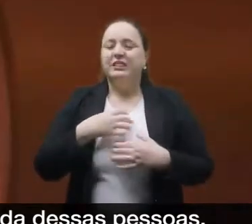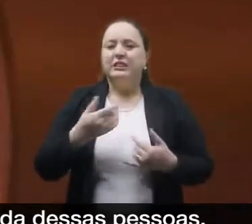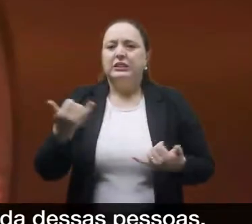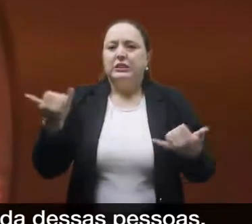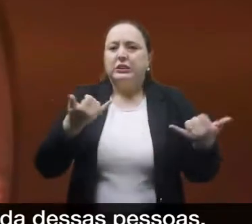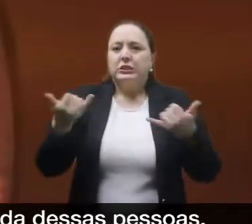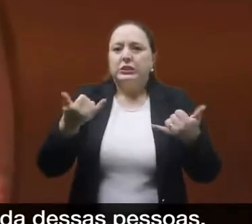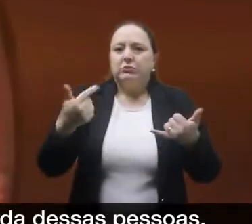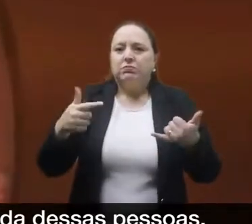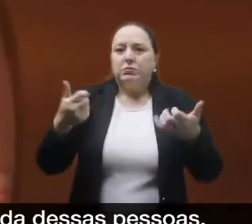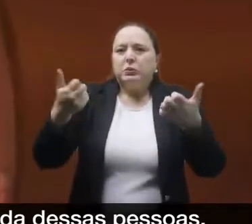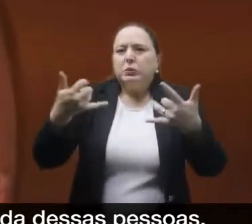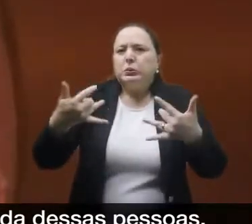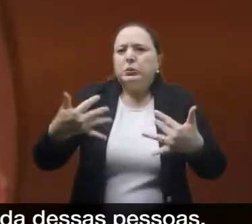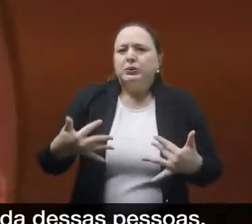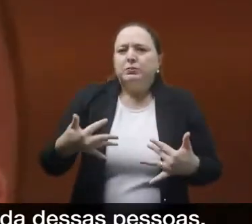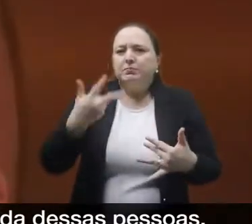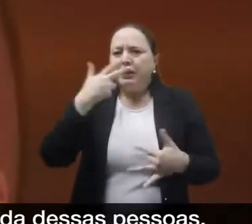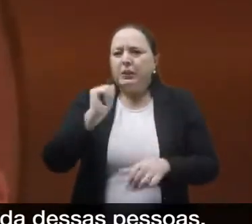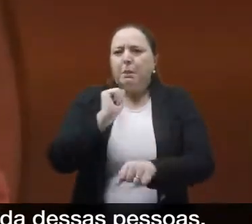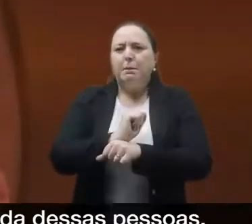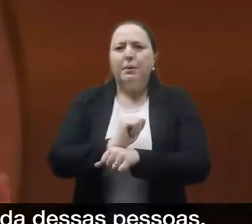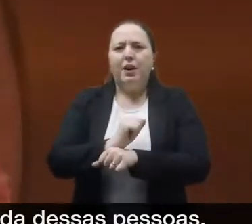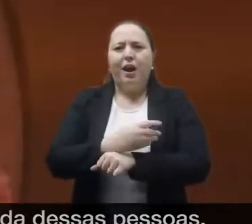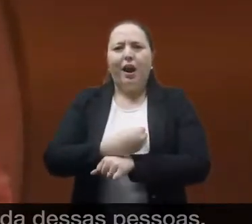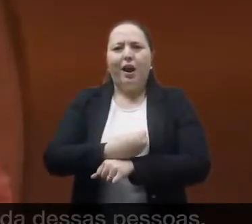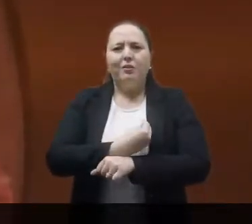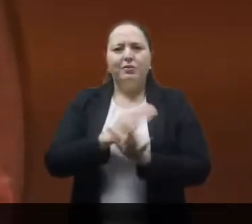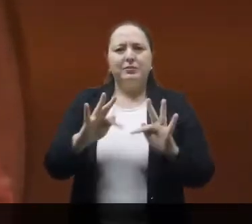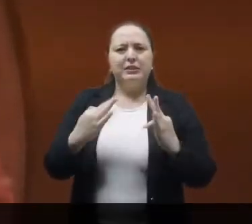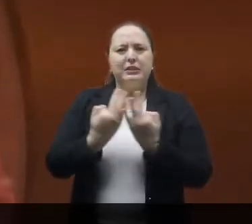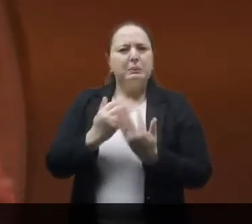qualquer explicação paralisa a vida dessas pessoas.